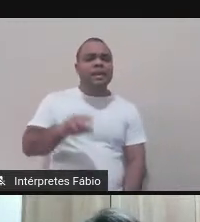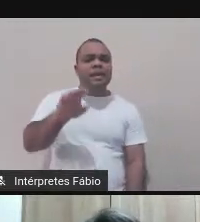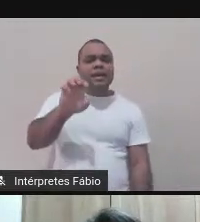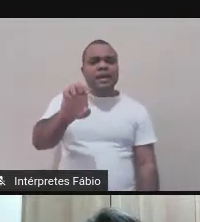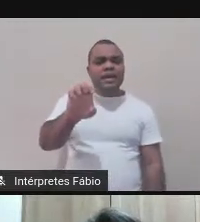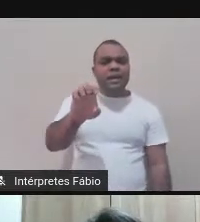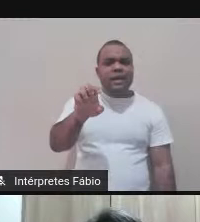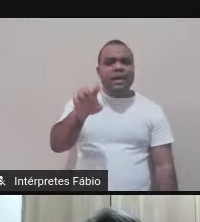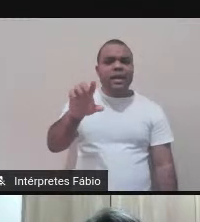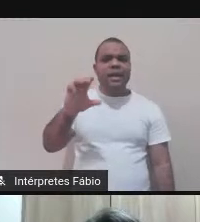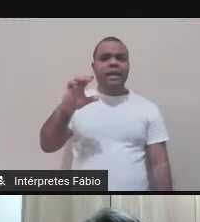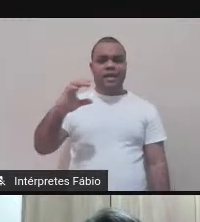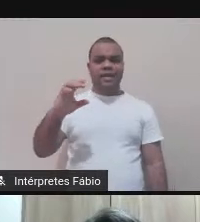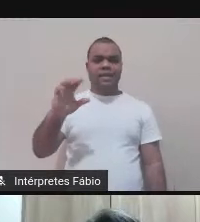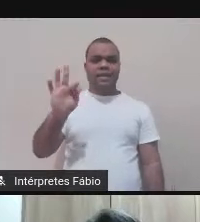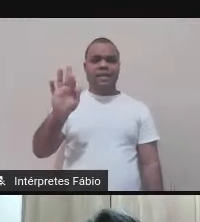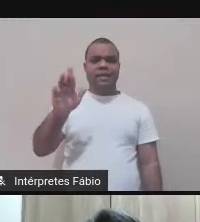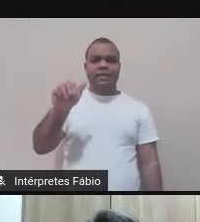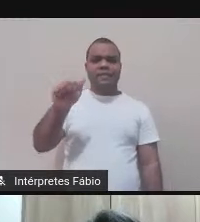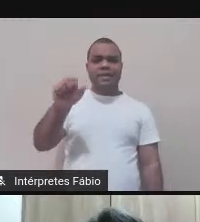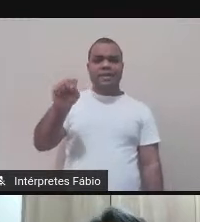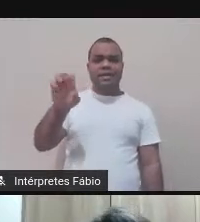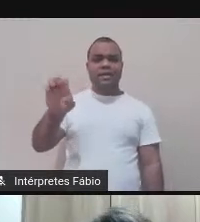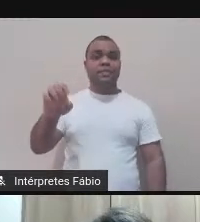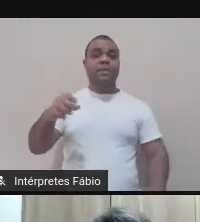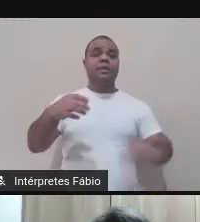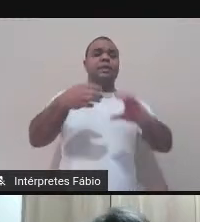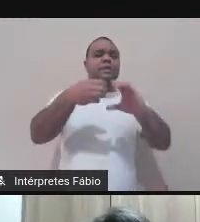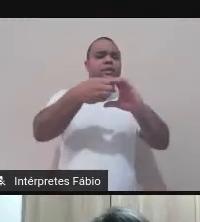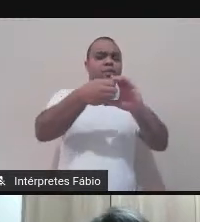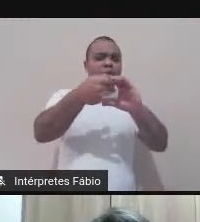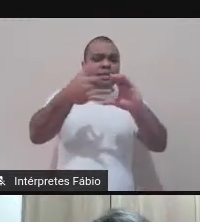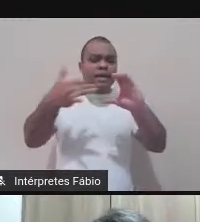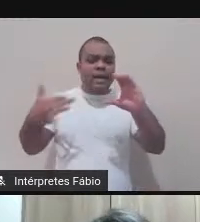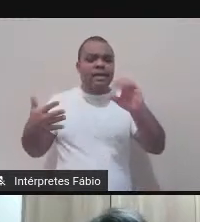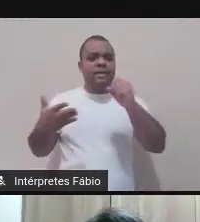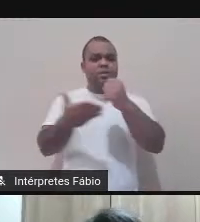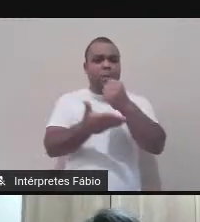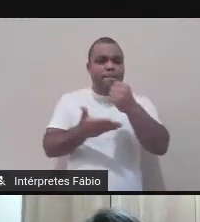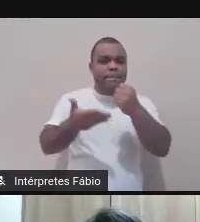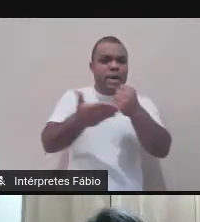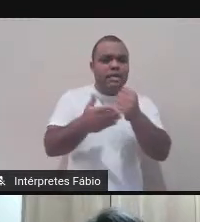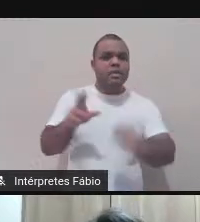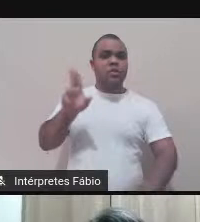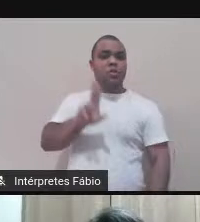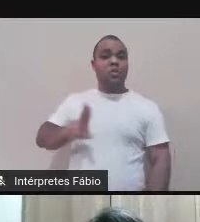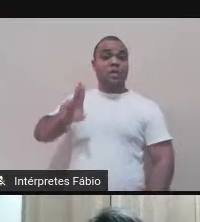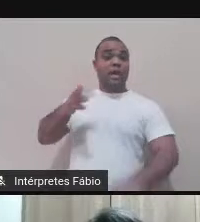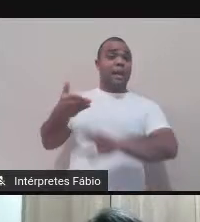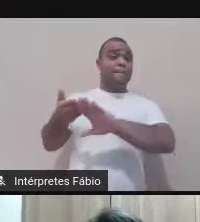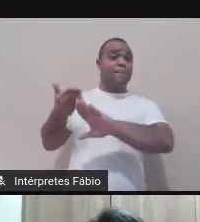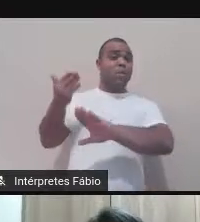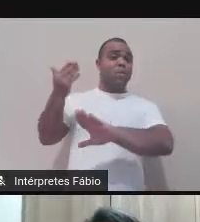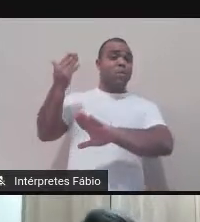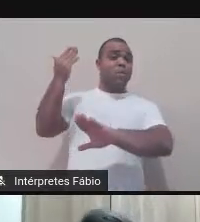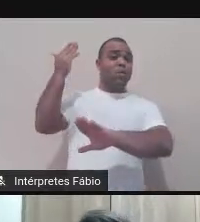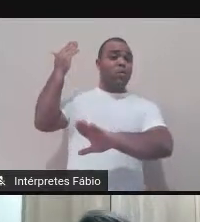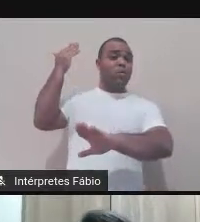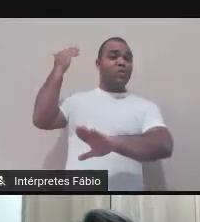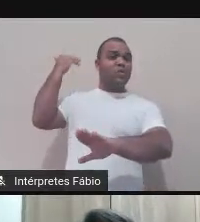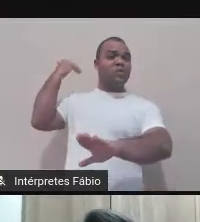retórico usado na Antiguidade e podemos entender hoje como uma das formas da literatura